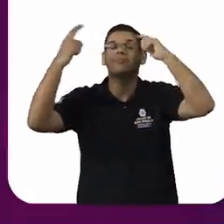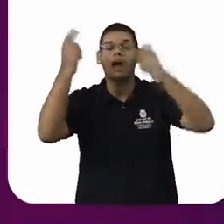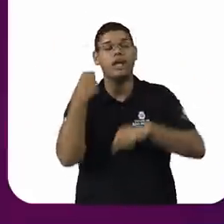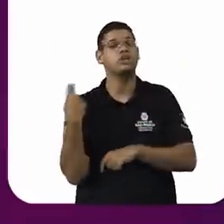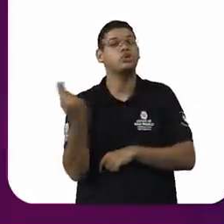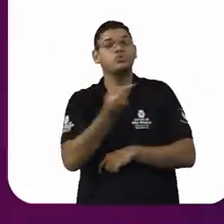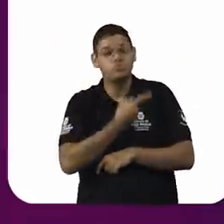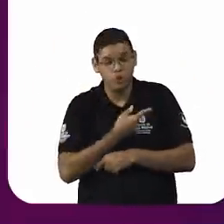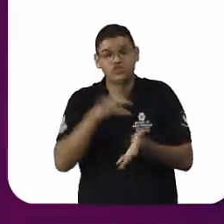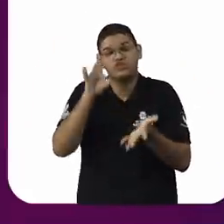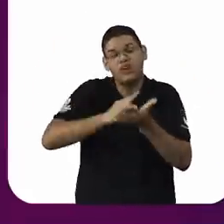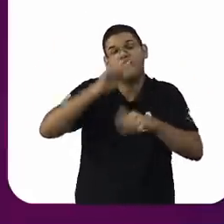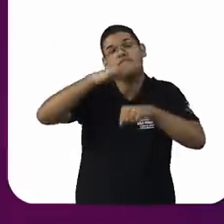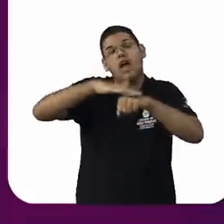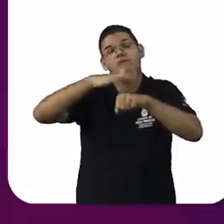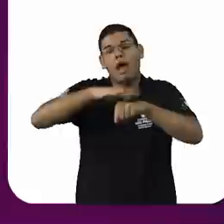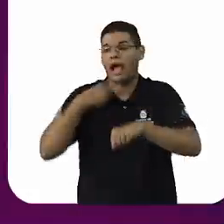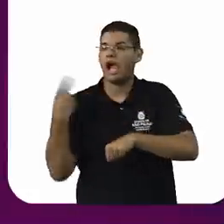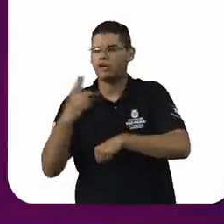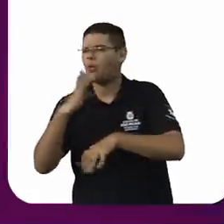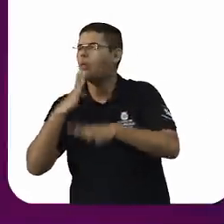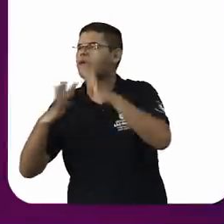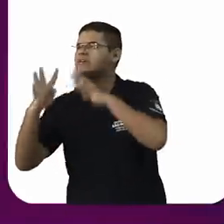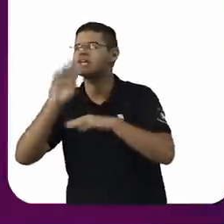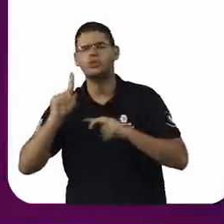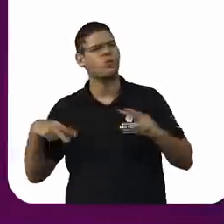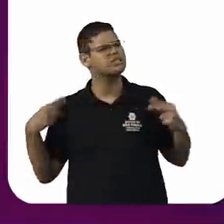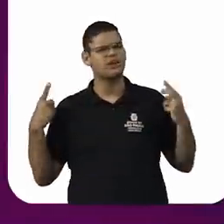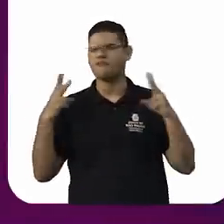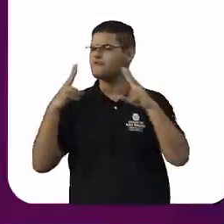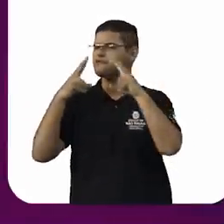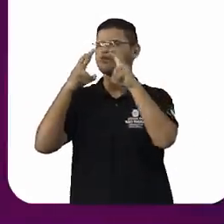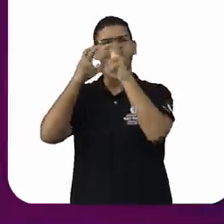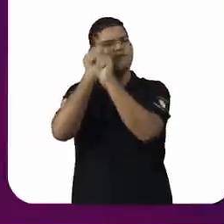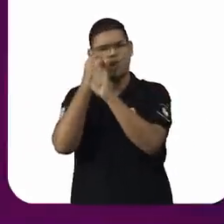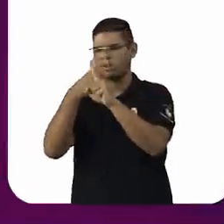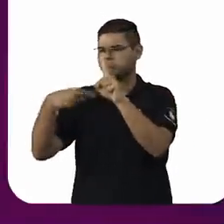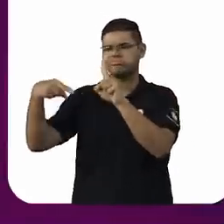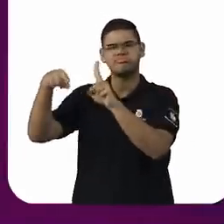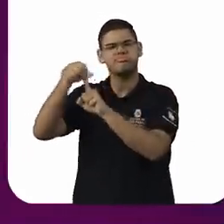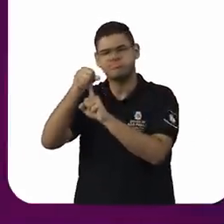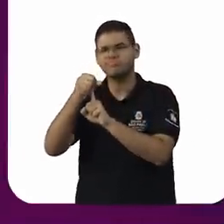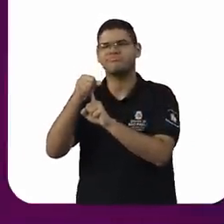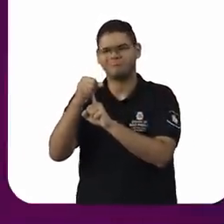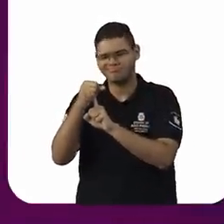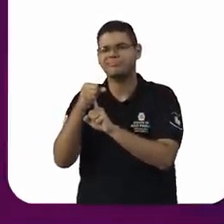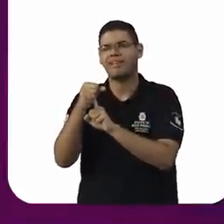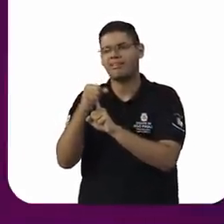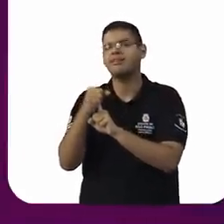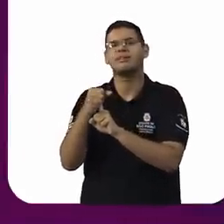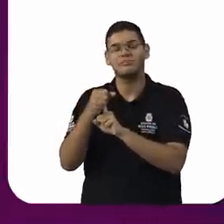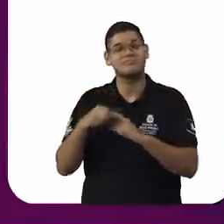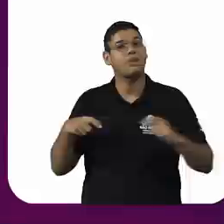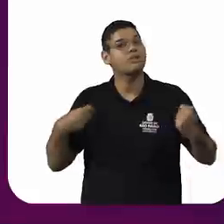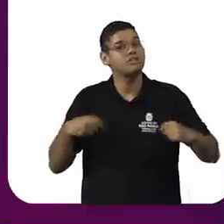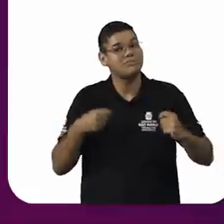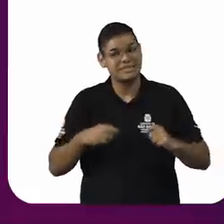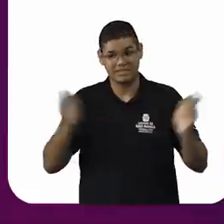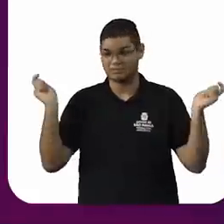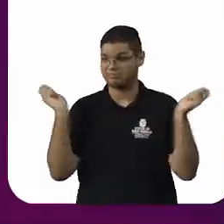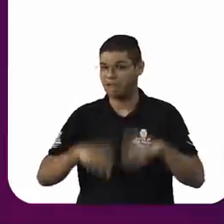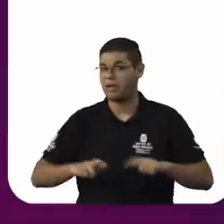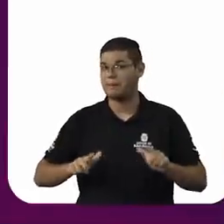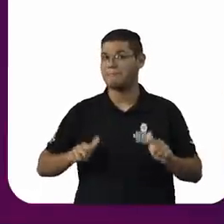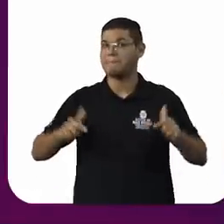da nossa força dentro da sociedade, que isso não é impactado por toda essa história. Então, por isso que a gente precisa falar sobre isso, o Estado precisa agir e a